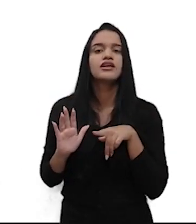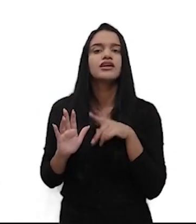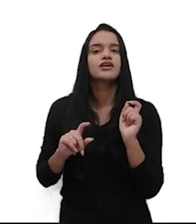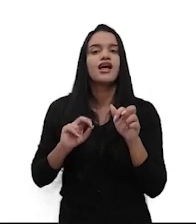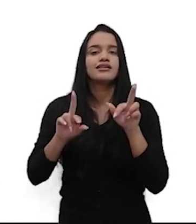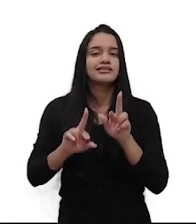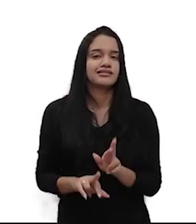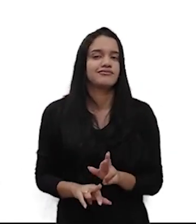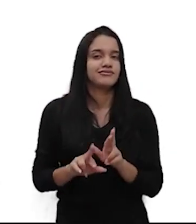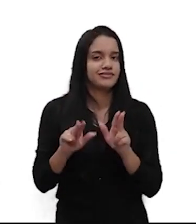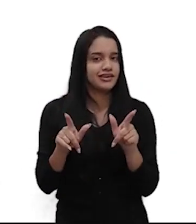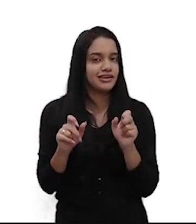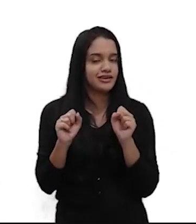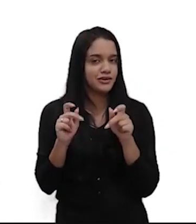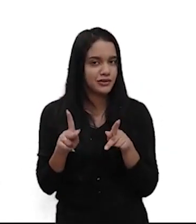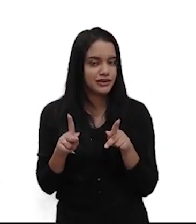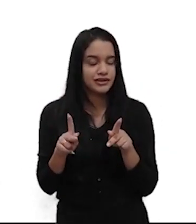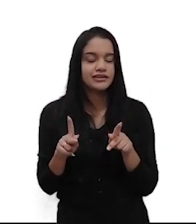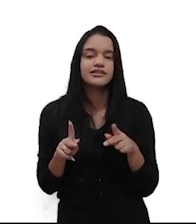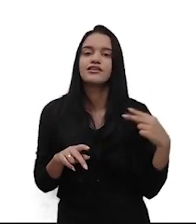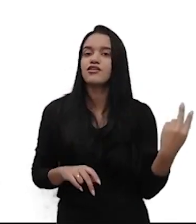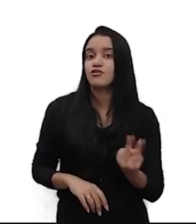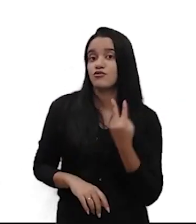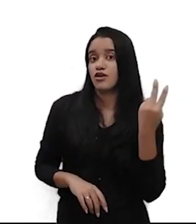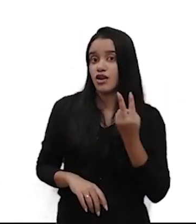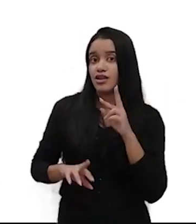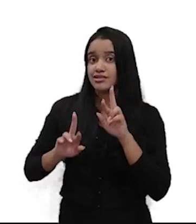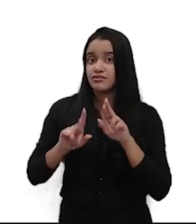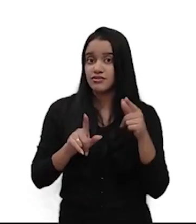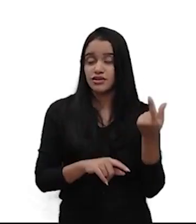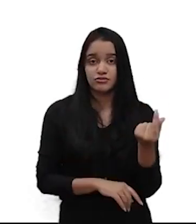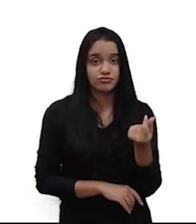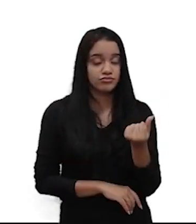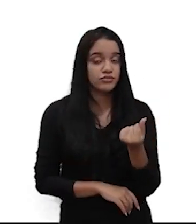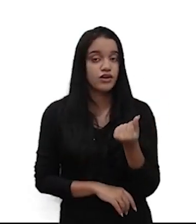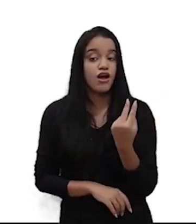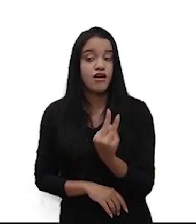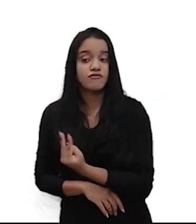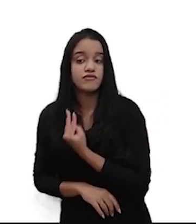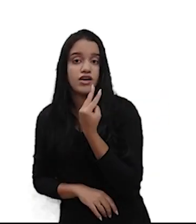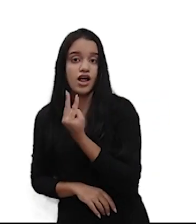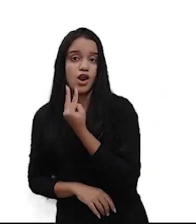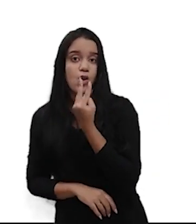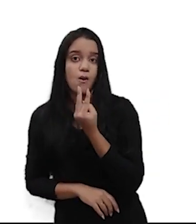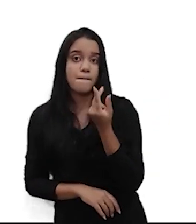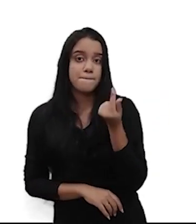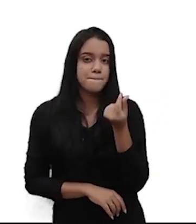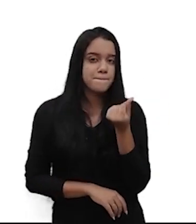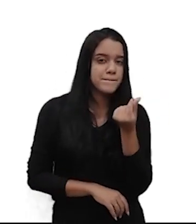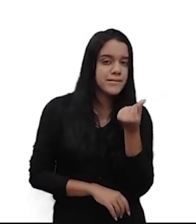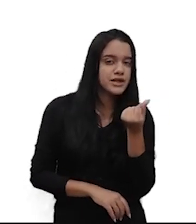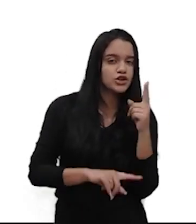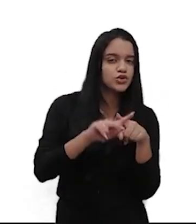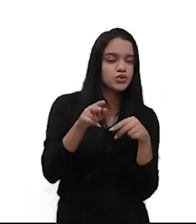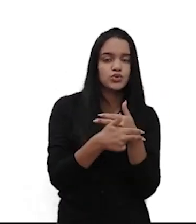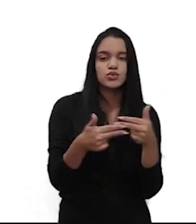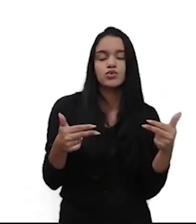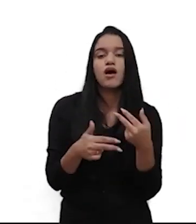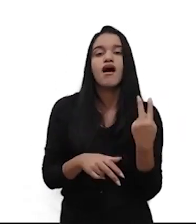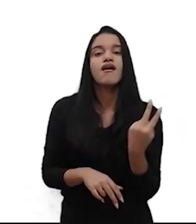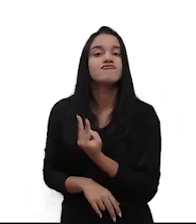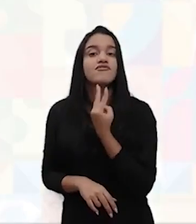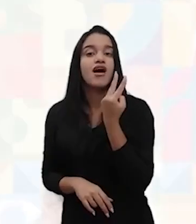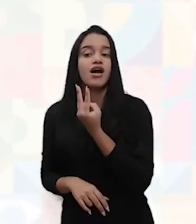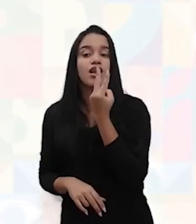diferenciado, tá? Valor é diferente de preço. Preço é uma coisa, a precificação do teu produto. Valor é aquilo que está